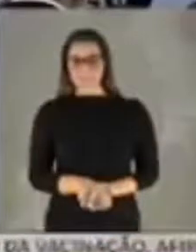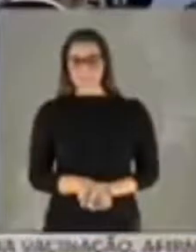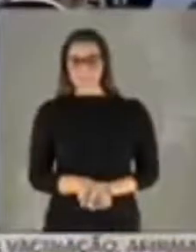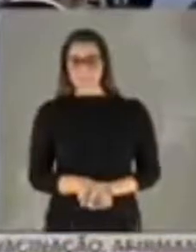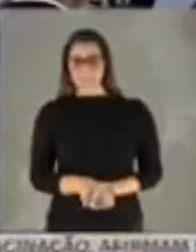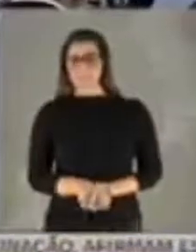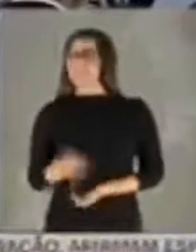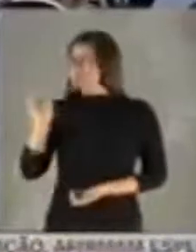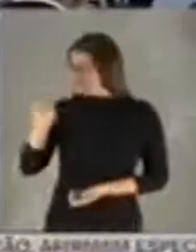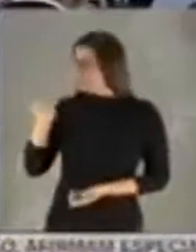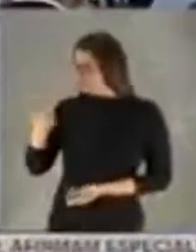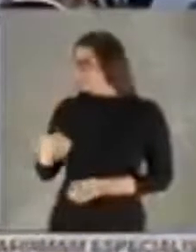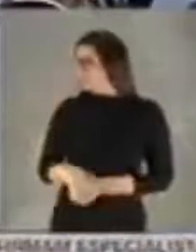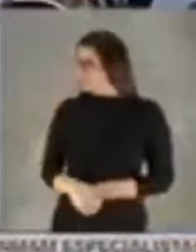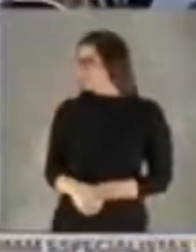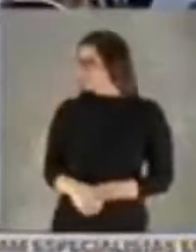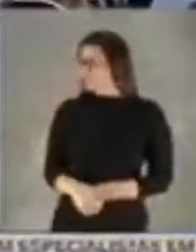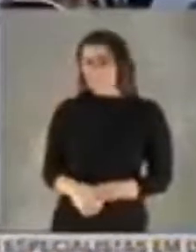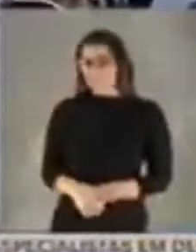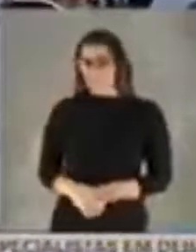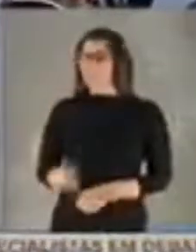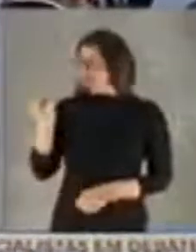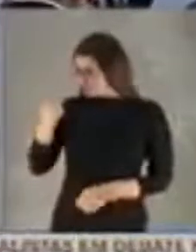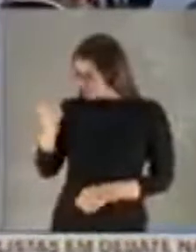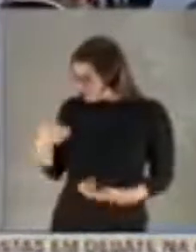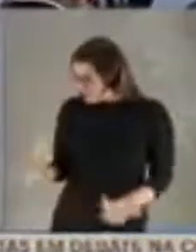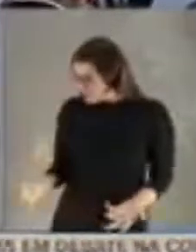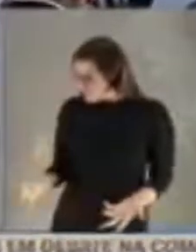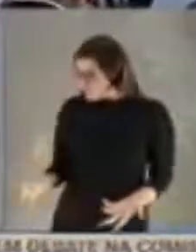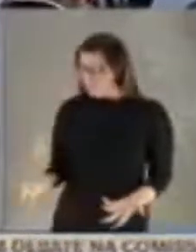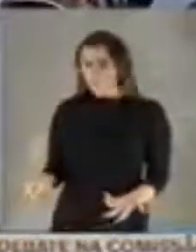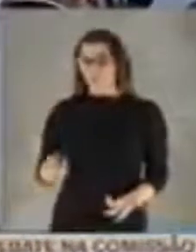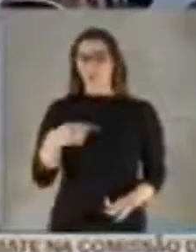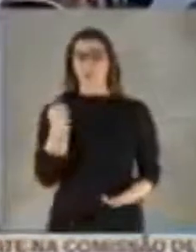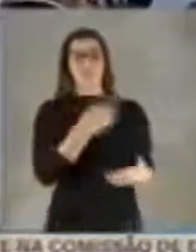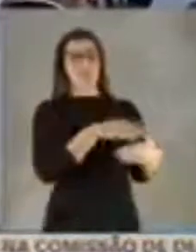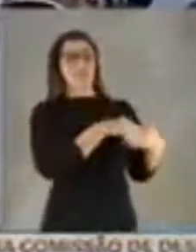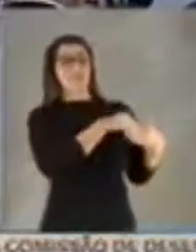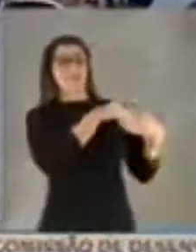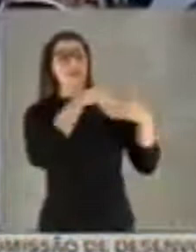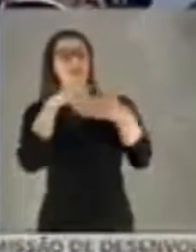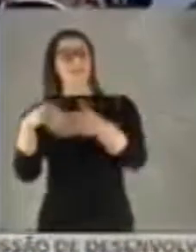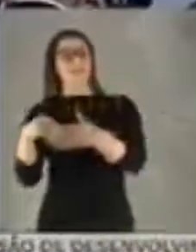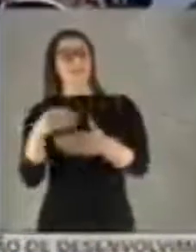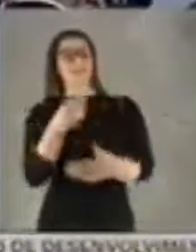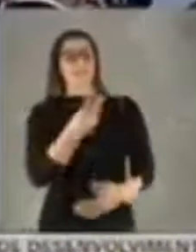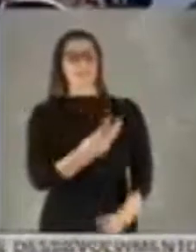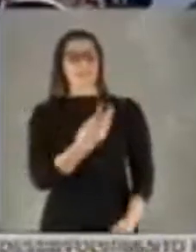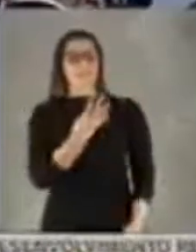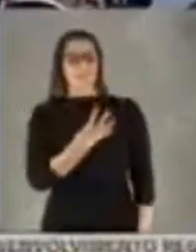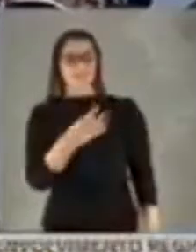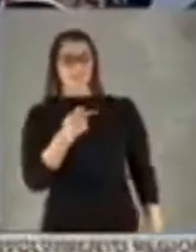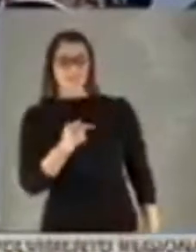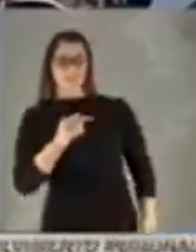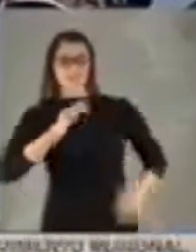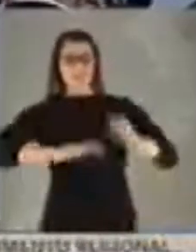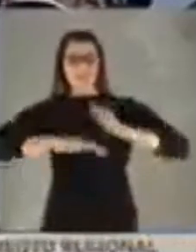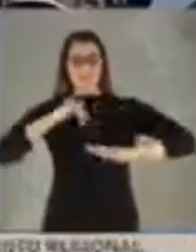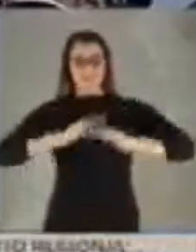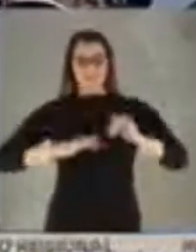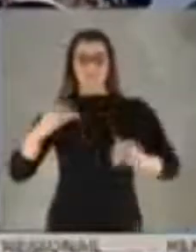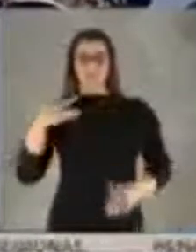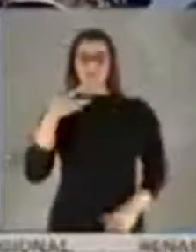Sim. Sim? Sim. Nós levamos 347 profissionais de saúde de outros